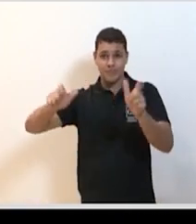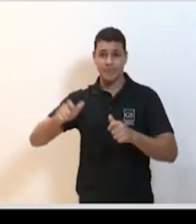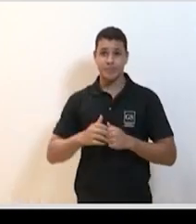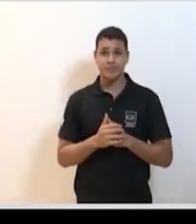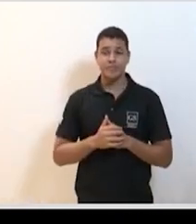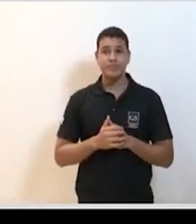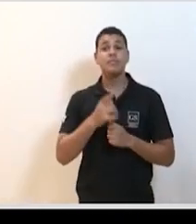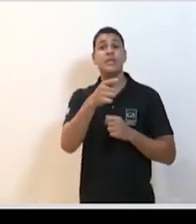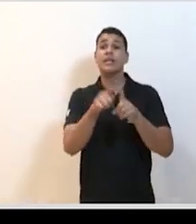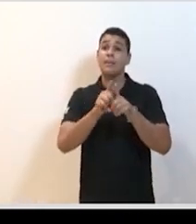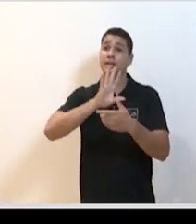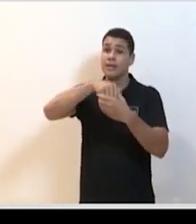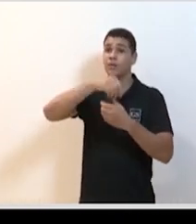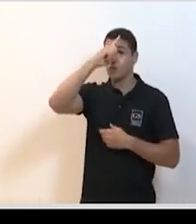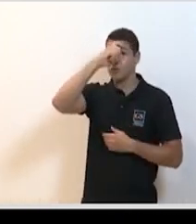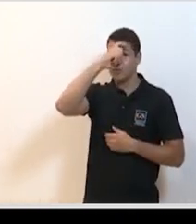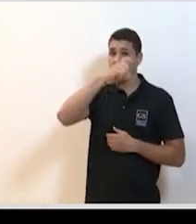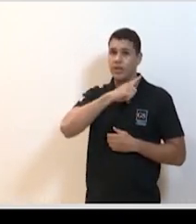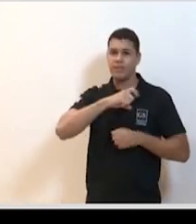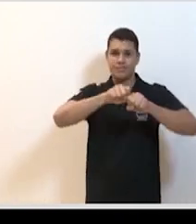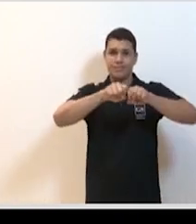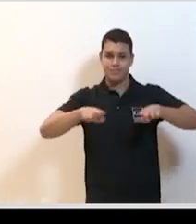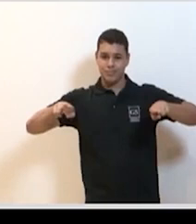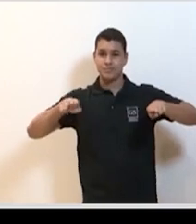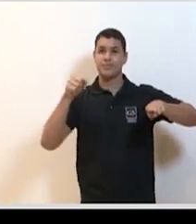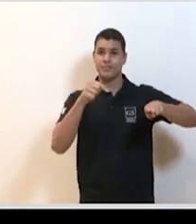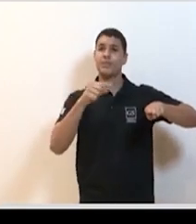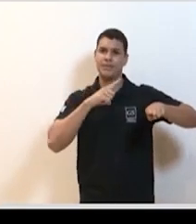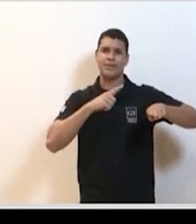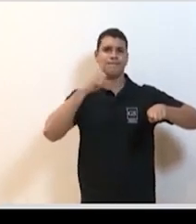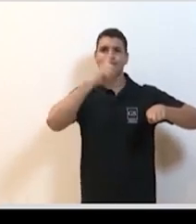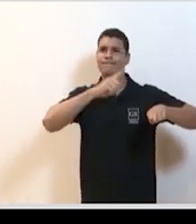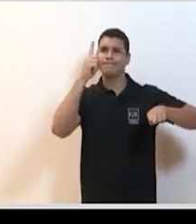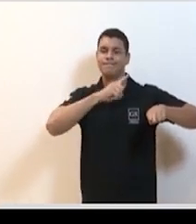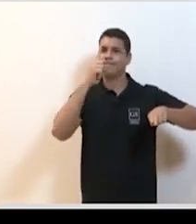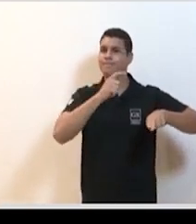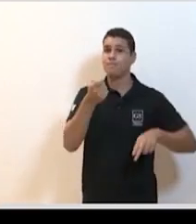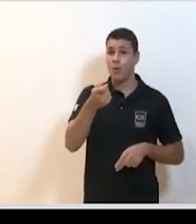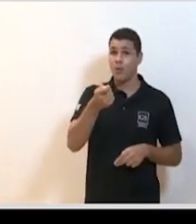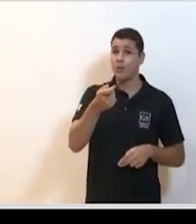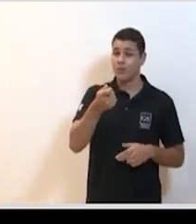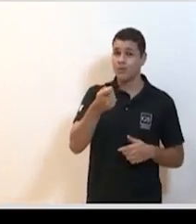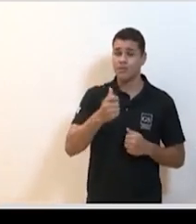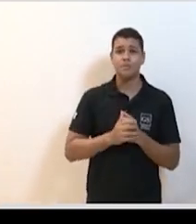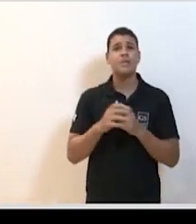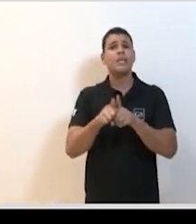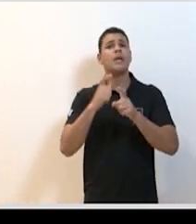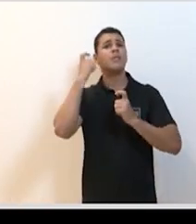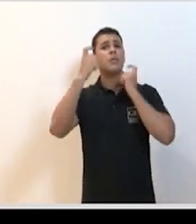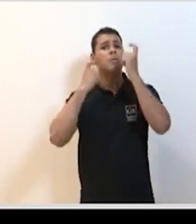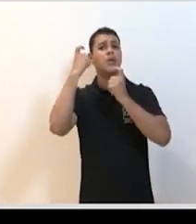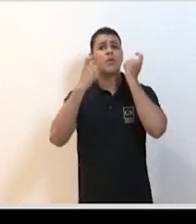leitos de UTI precisamos ter já falei isso a gente tem um déficit importante leitos de UTI e a gente tem uma preocupação também até com a questão